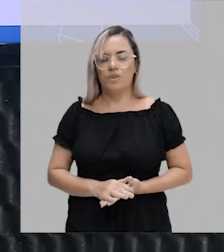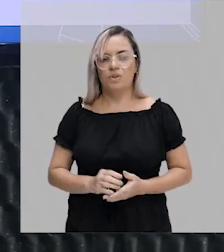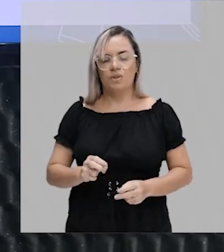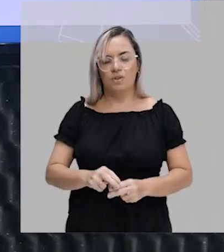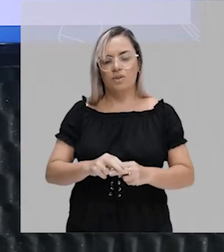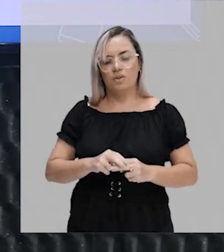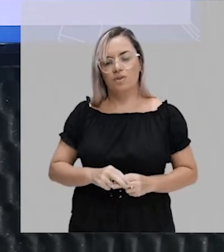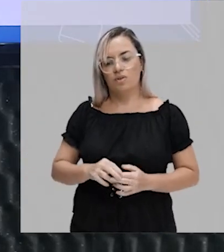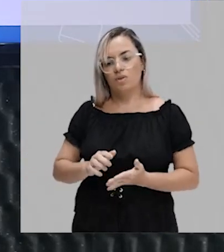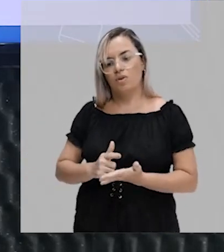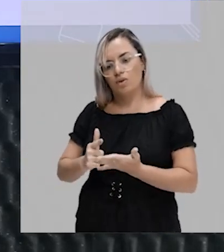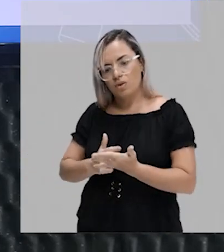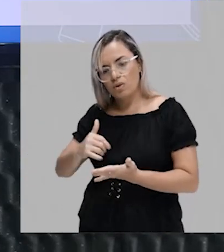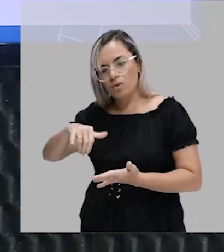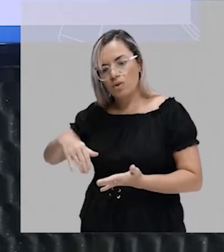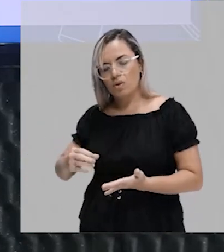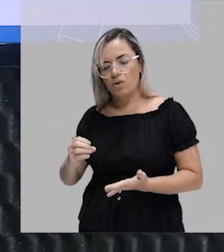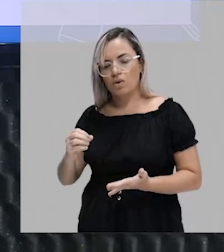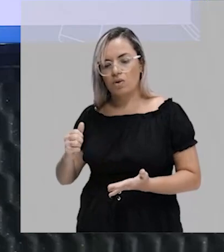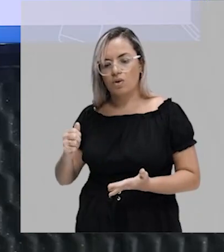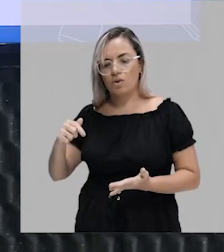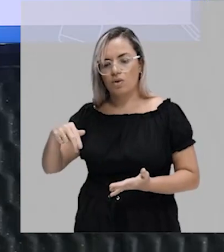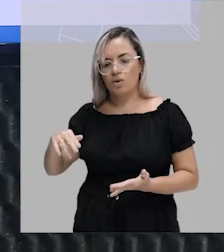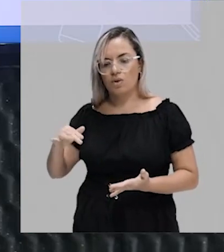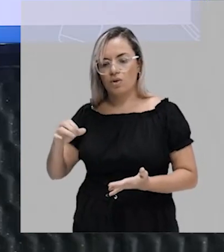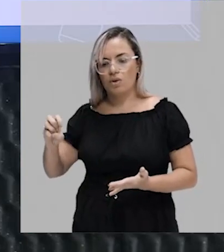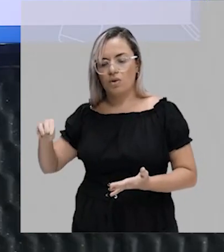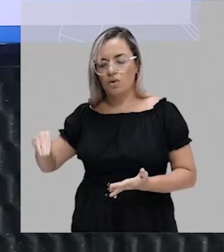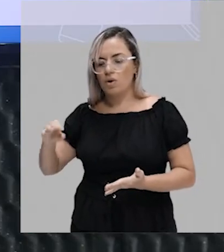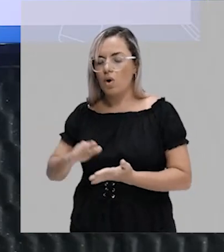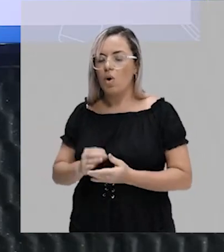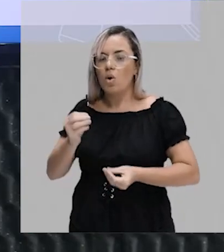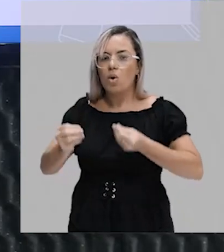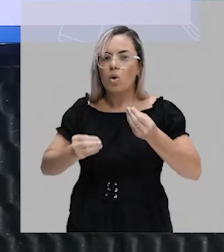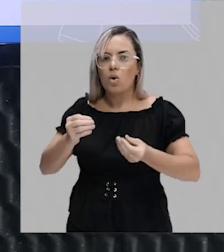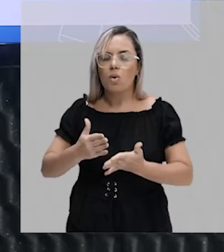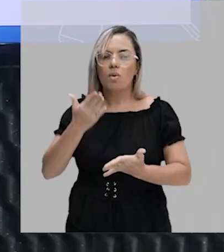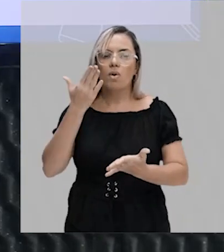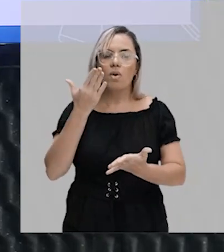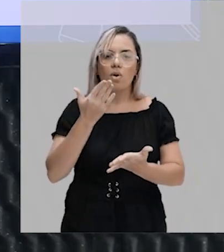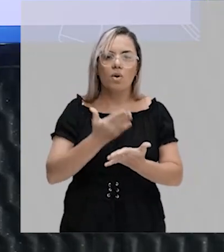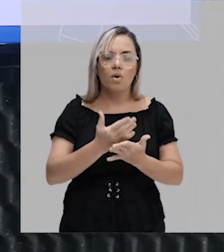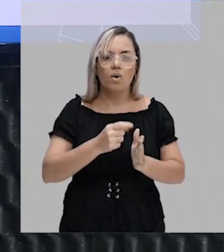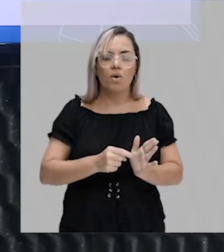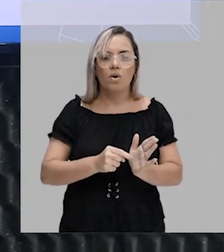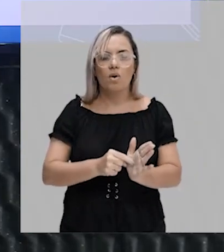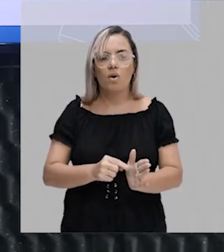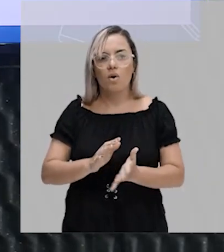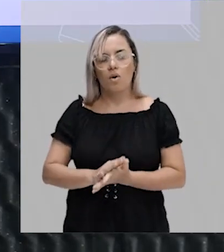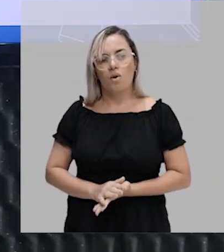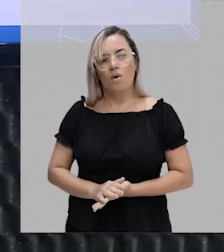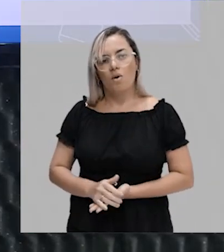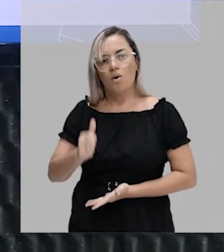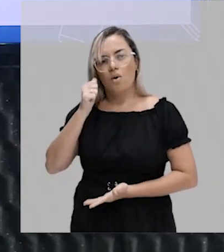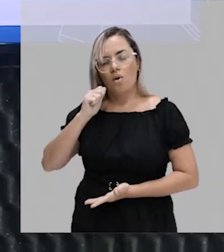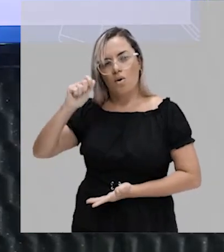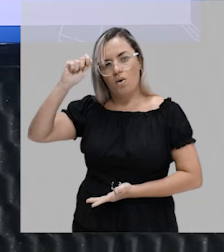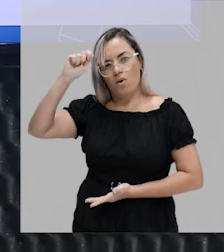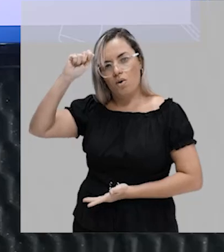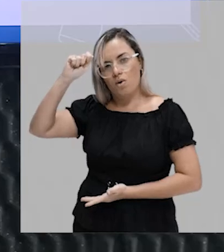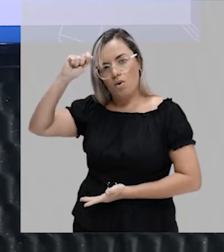período da escravidão colonial no Brasil. Como as mulheres negras escravizadas, eram vistas como